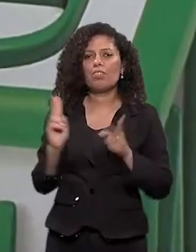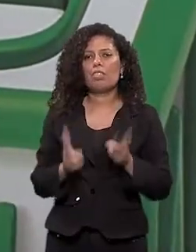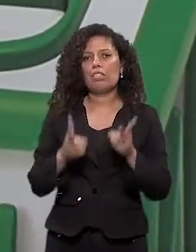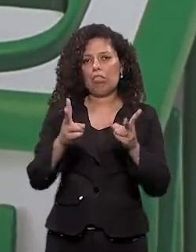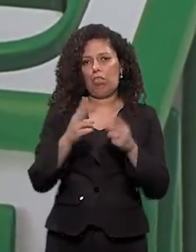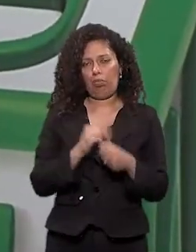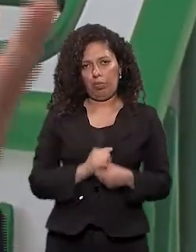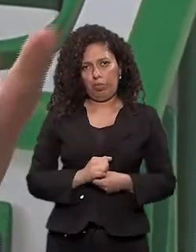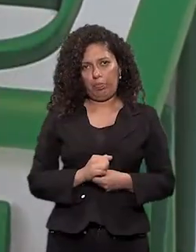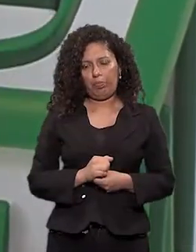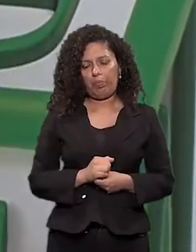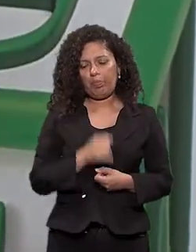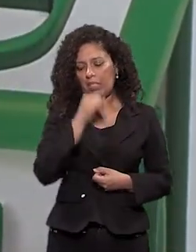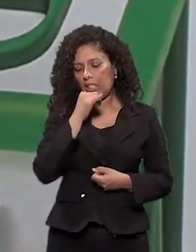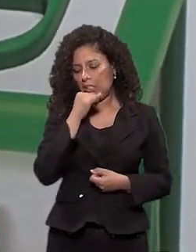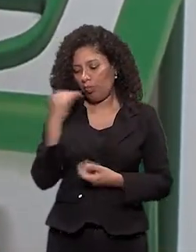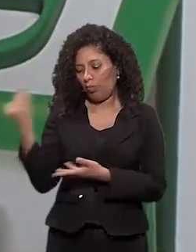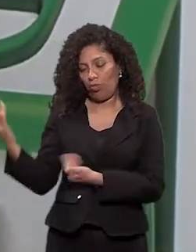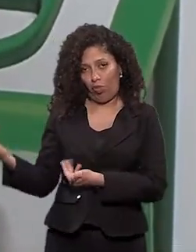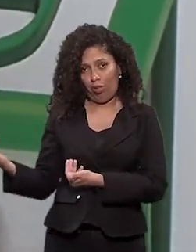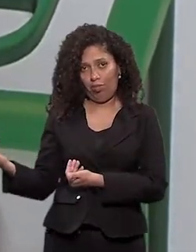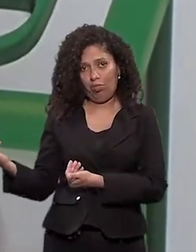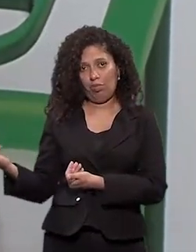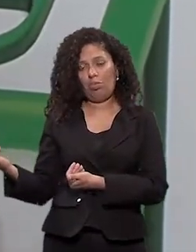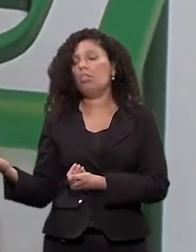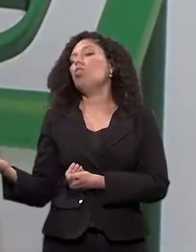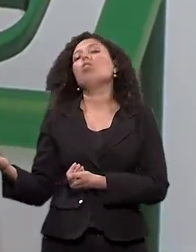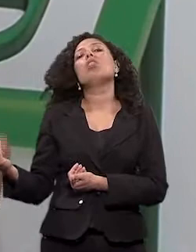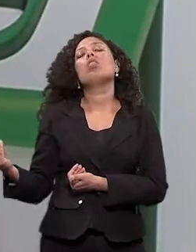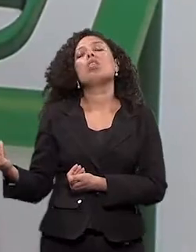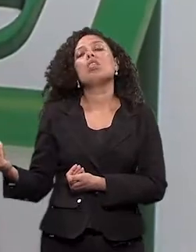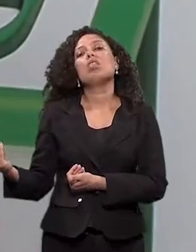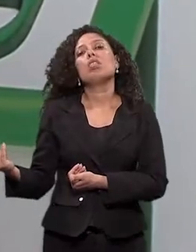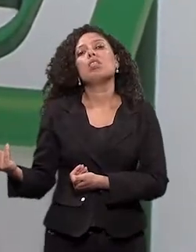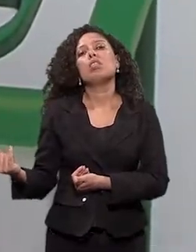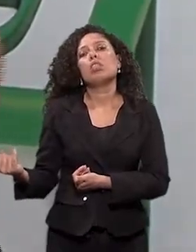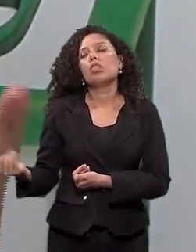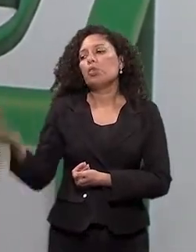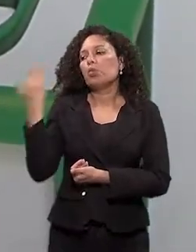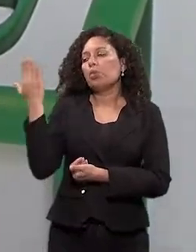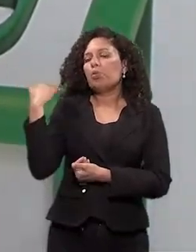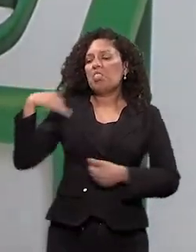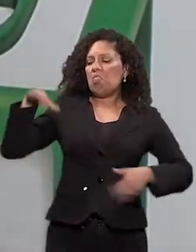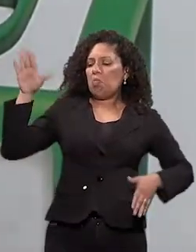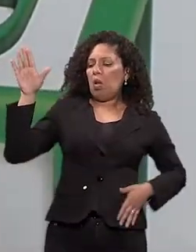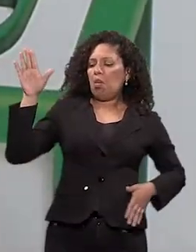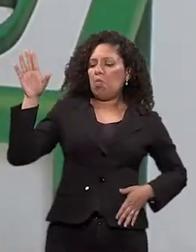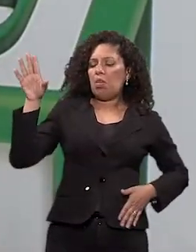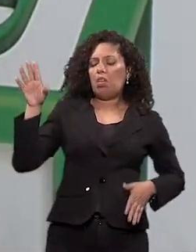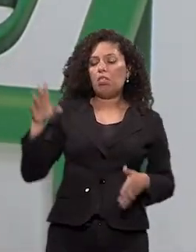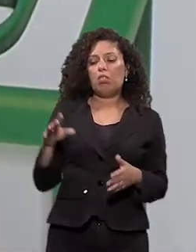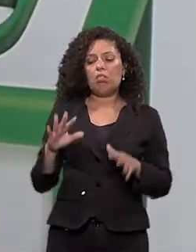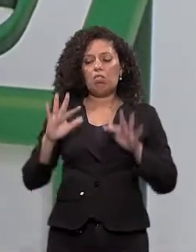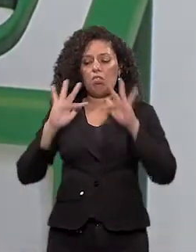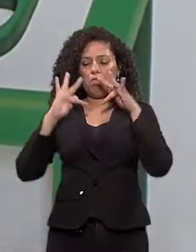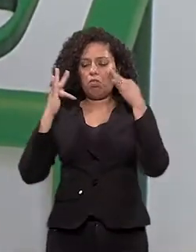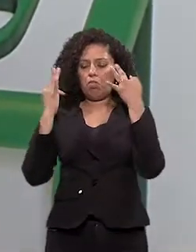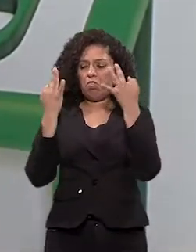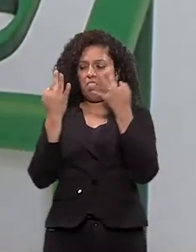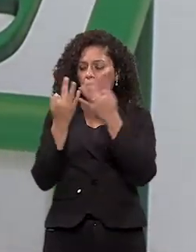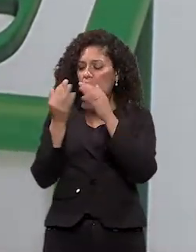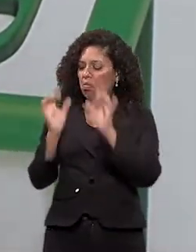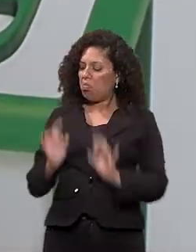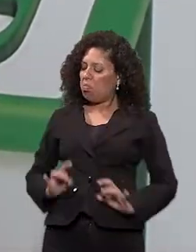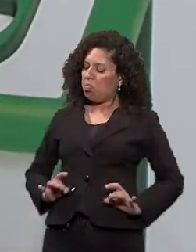Então, a gente vê adolescentes, por exemplo, que... marginalizados, né? E a família, descrente